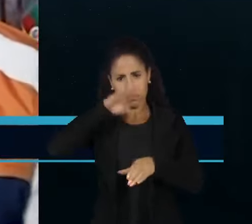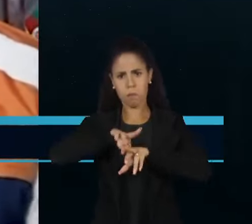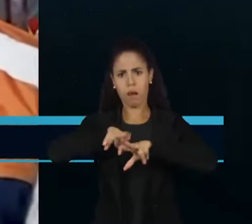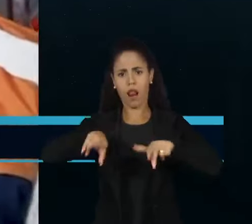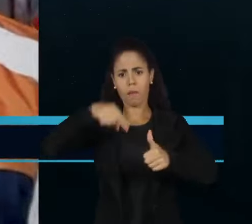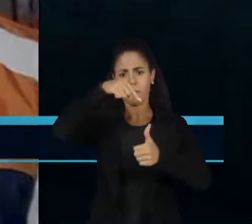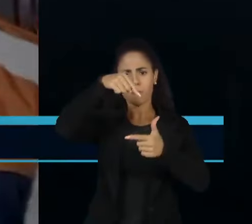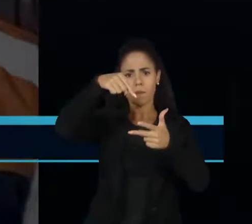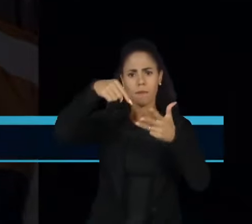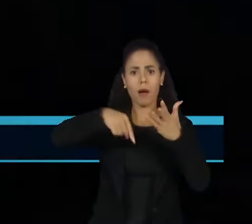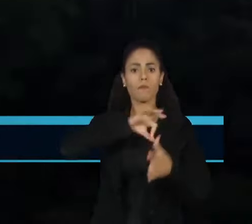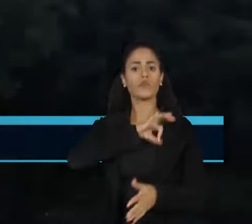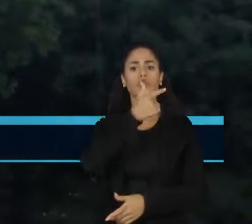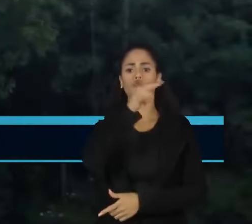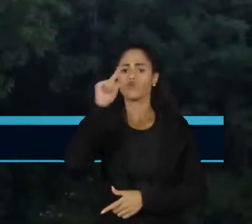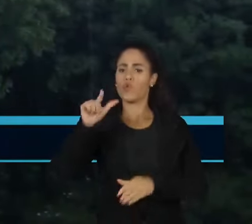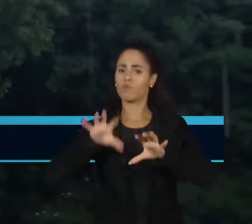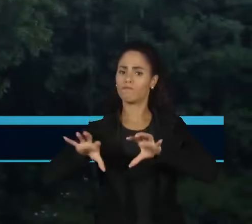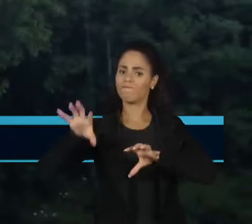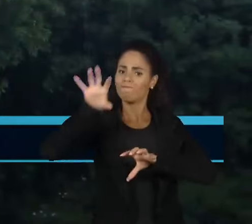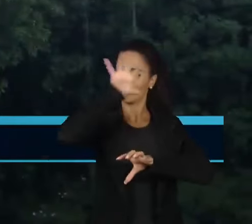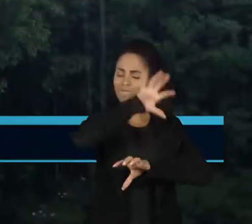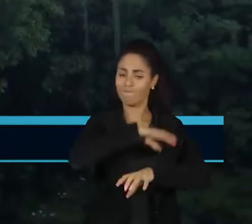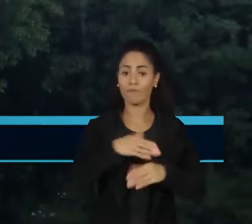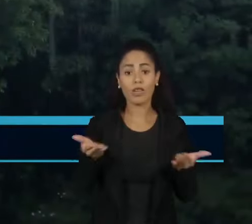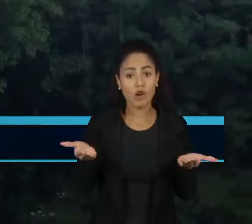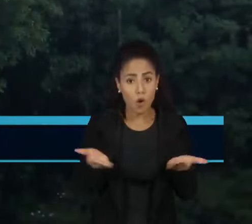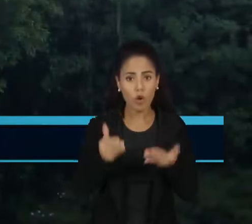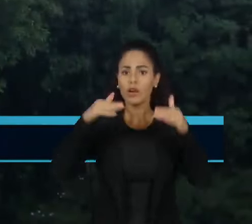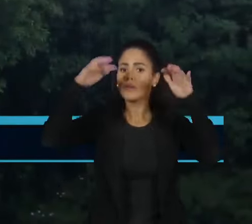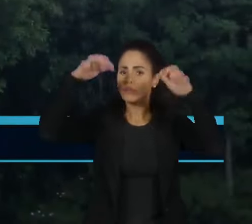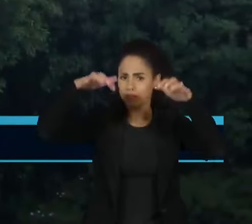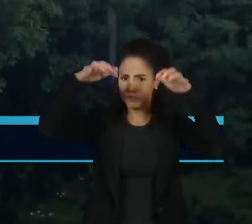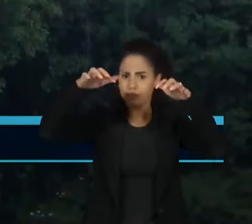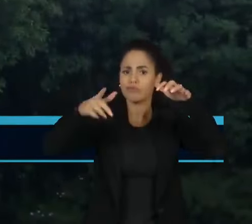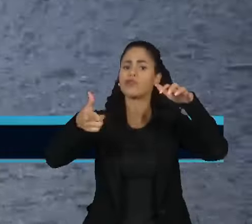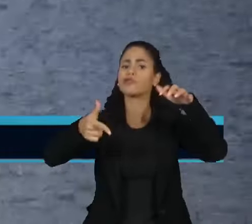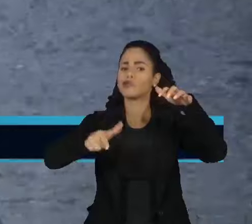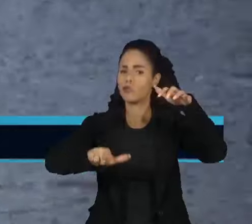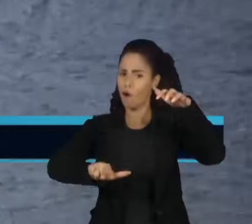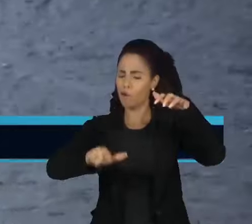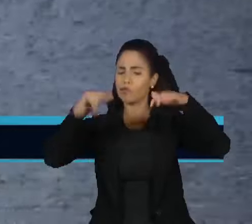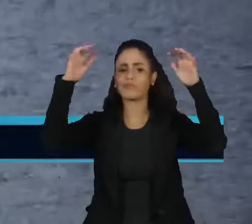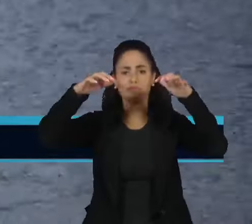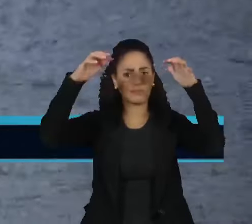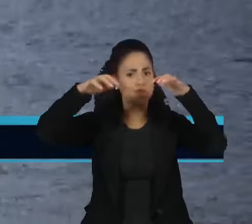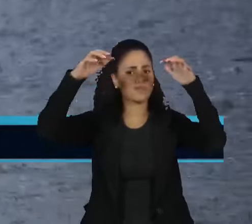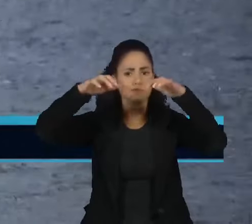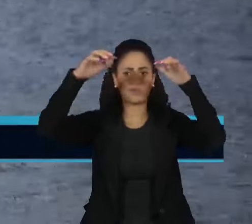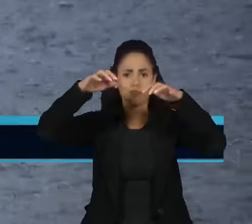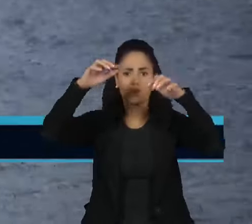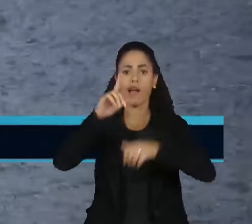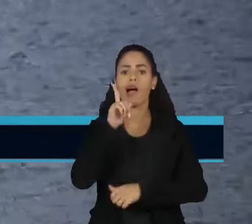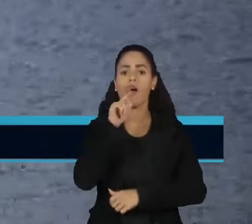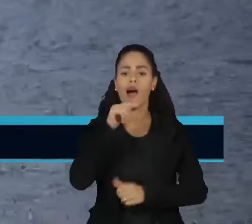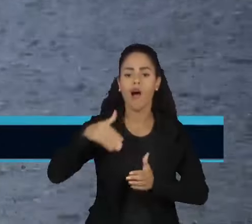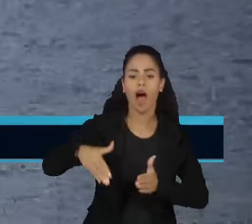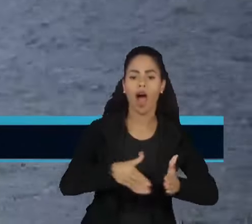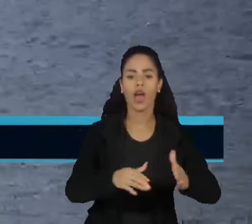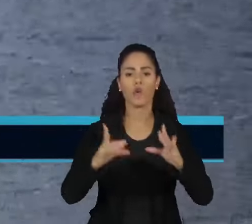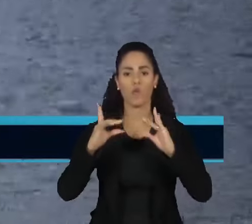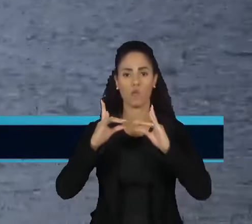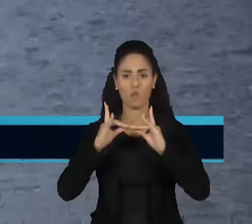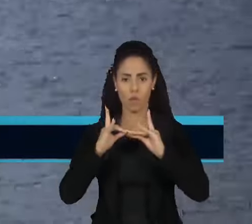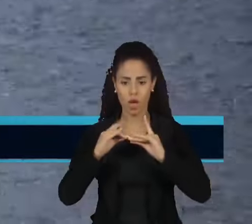polícias de outros estados. Hoje, a chuva voltou a cair. Mesmo assim, o nível do Guaíba permaneceu abaixo